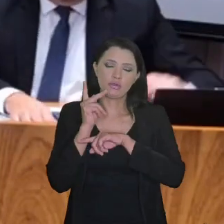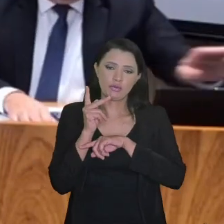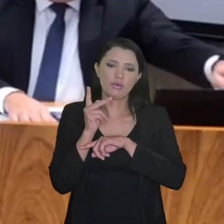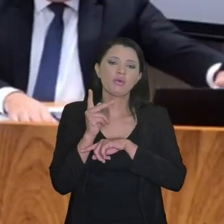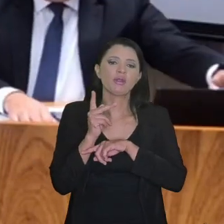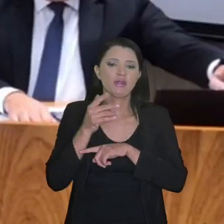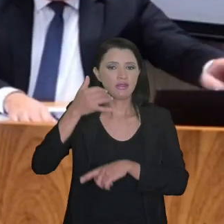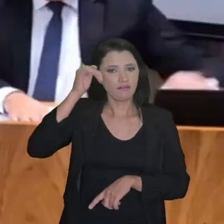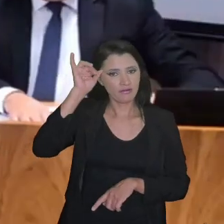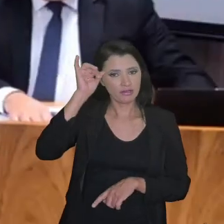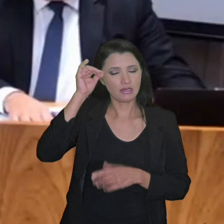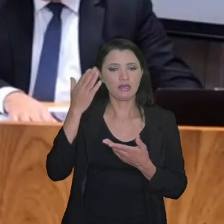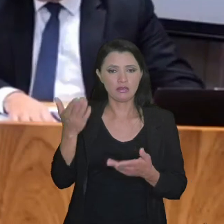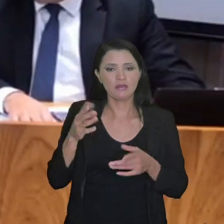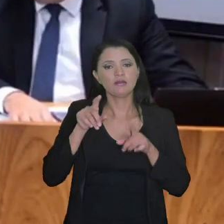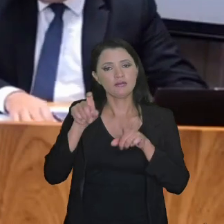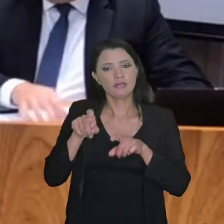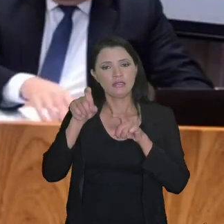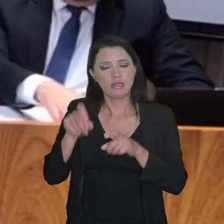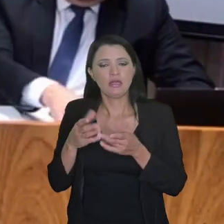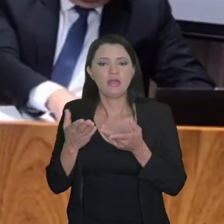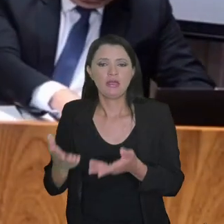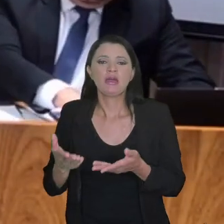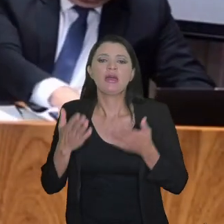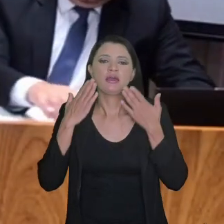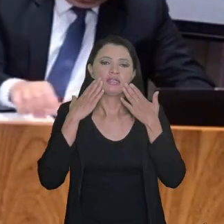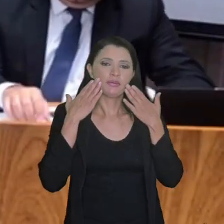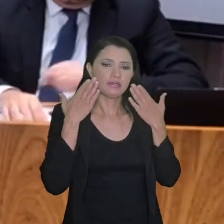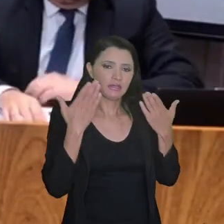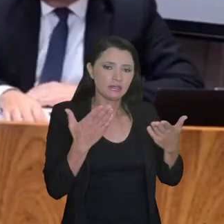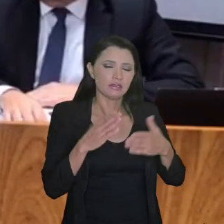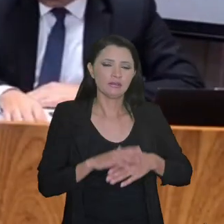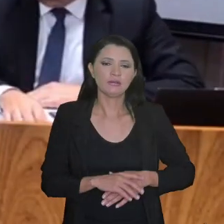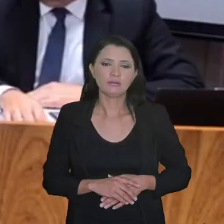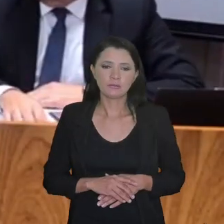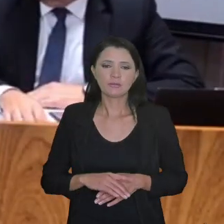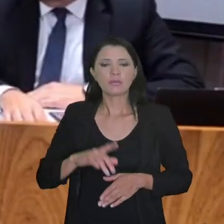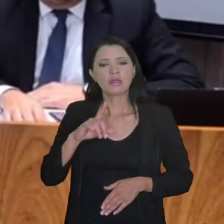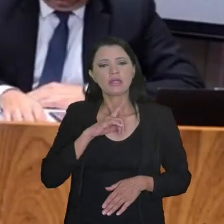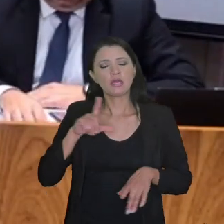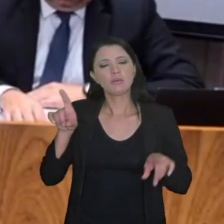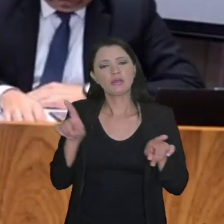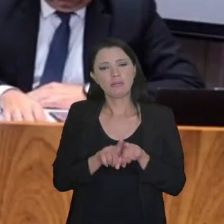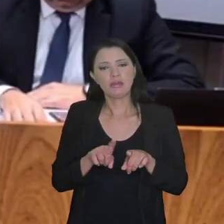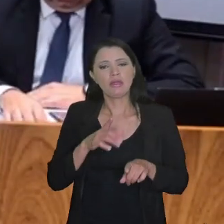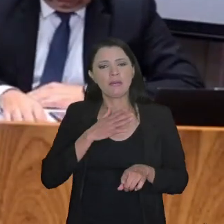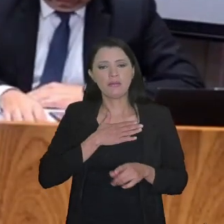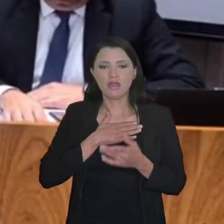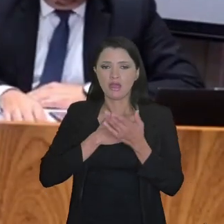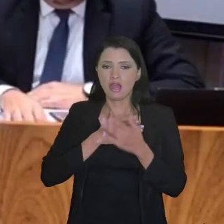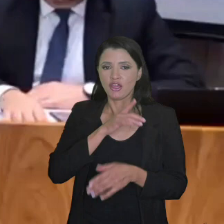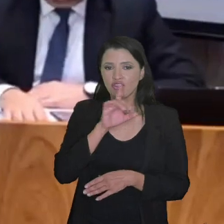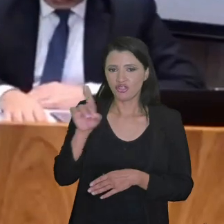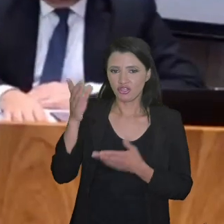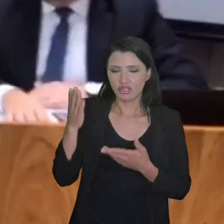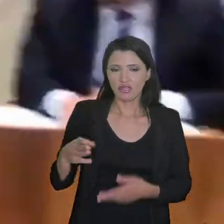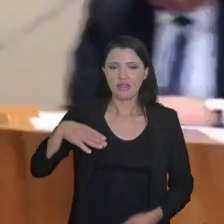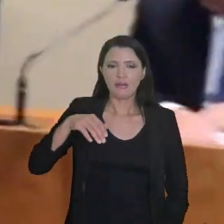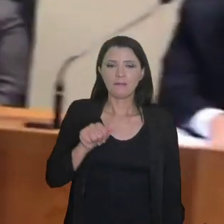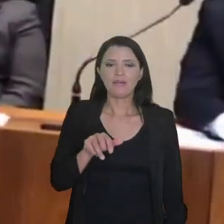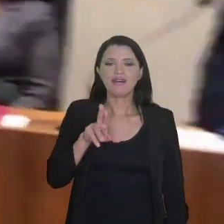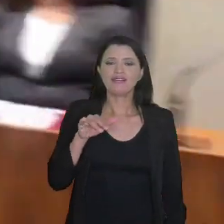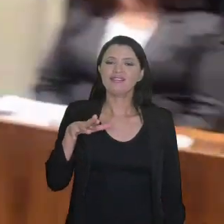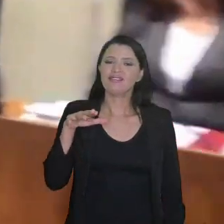procuradoras da Fazenda. Antes, as apresentando, eu tenho aqui a minha